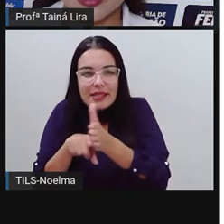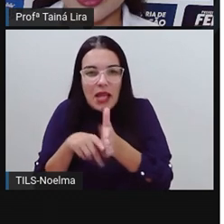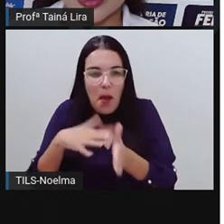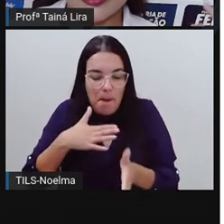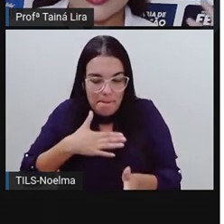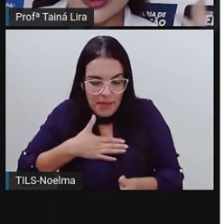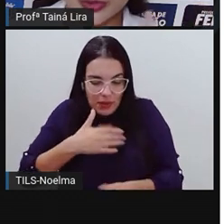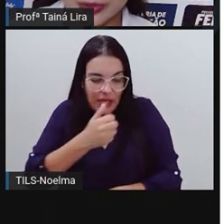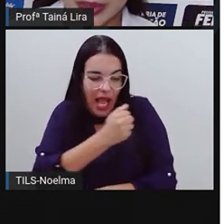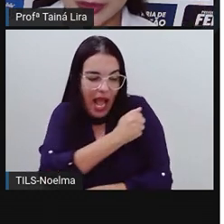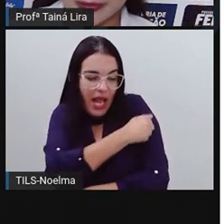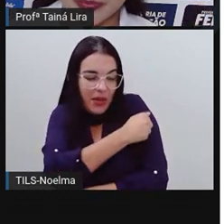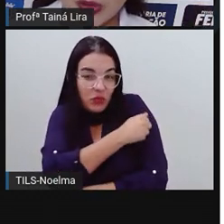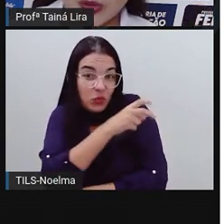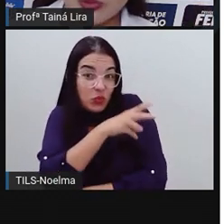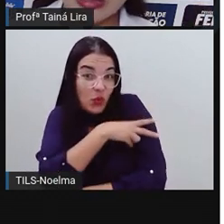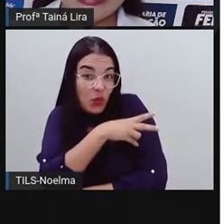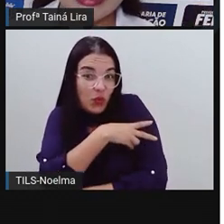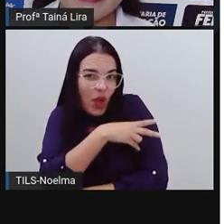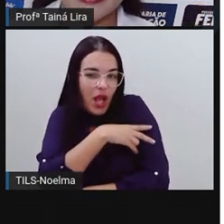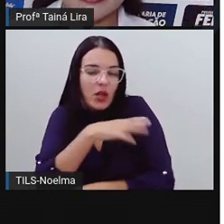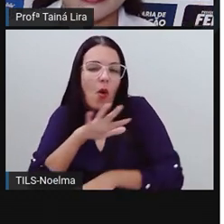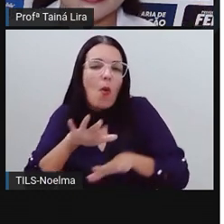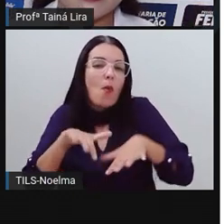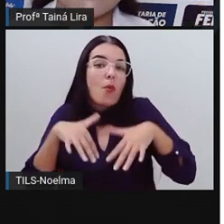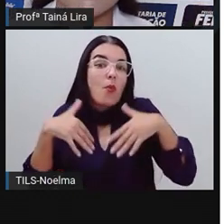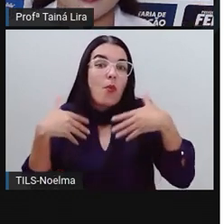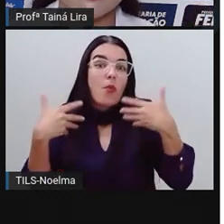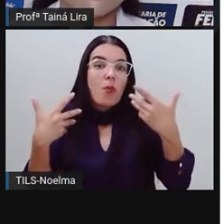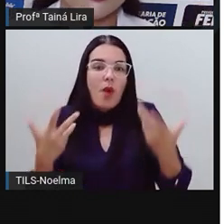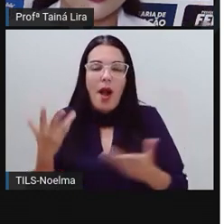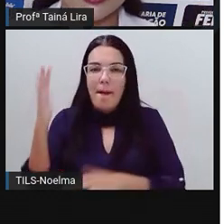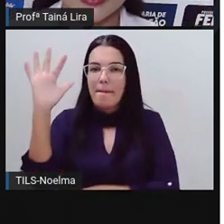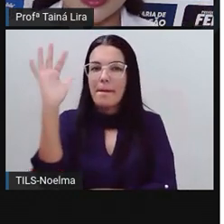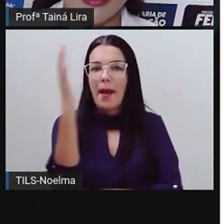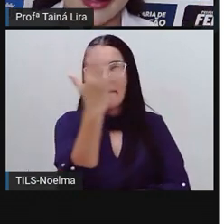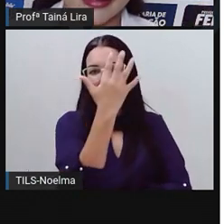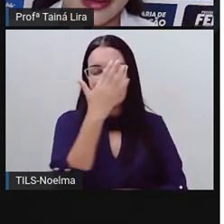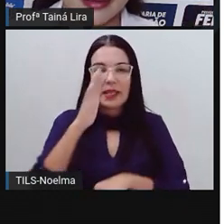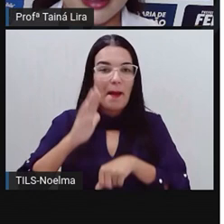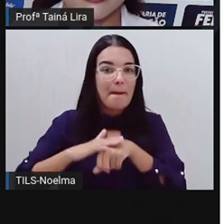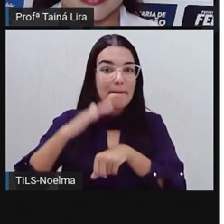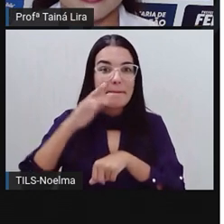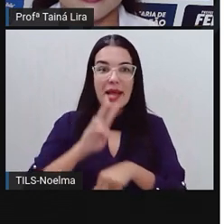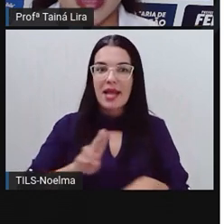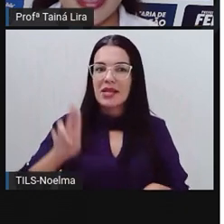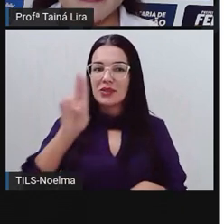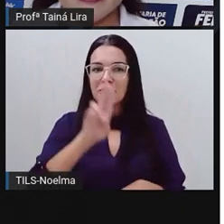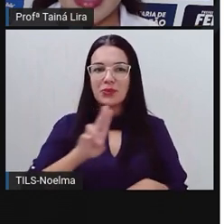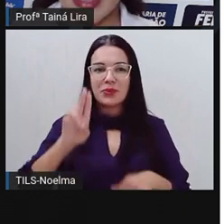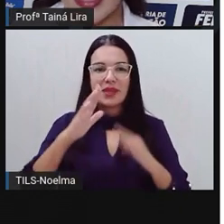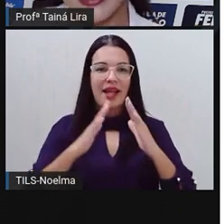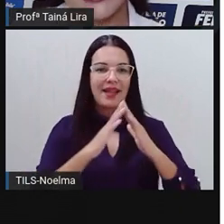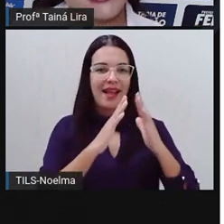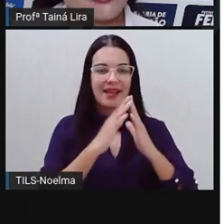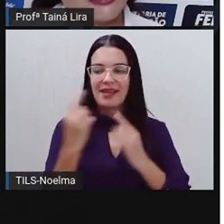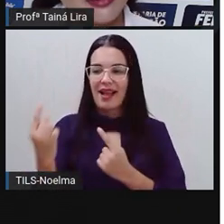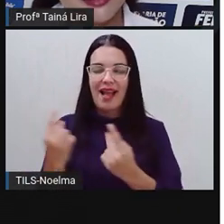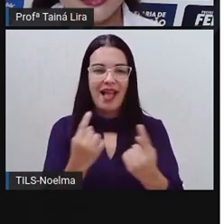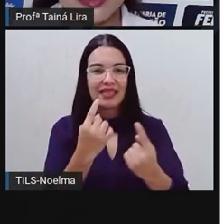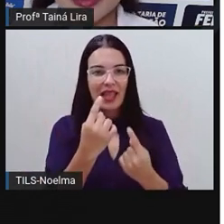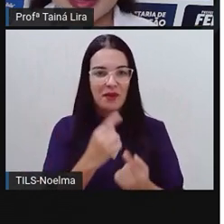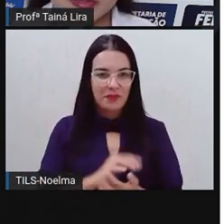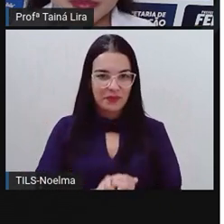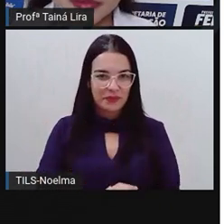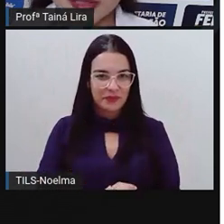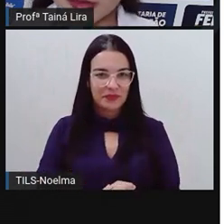meus alunos do segundo ano. Qual era a planta que eles mais consumiam aí na casa deles, tá? Aí os meus